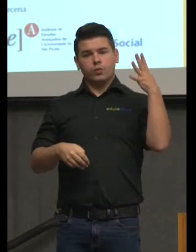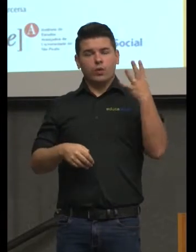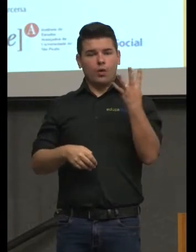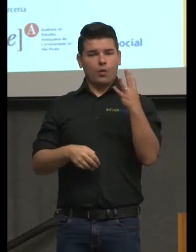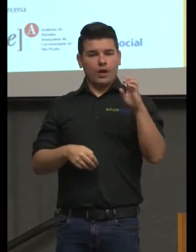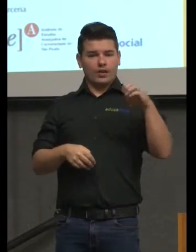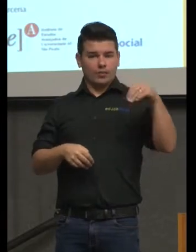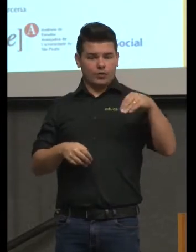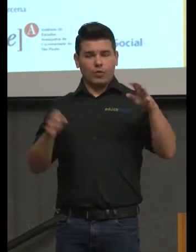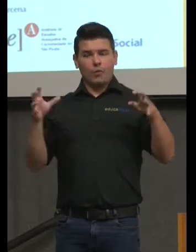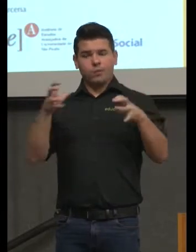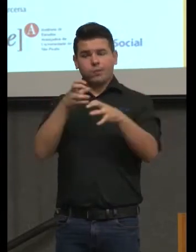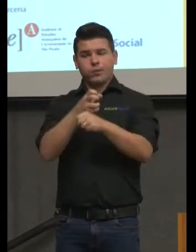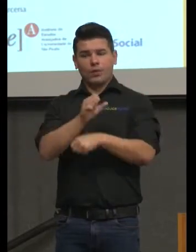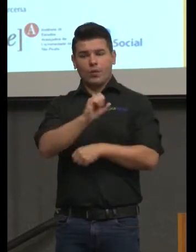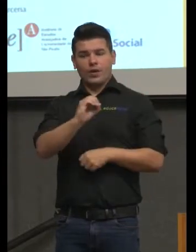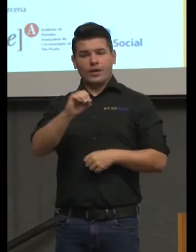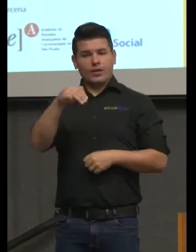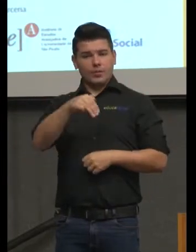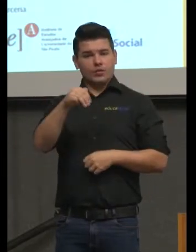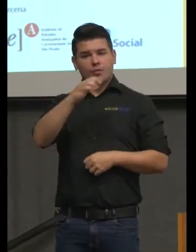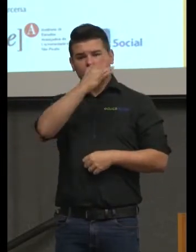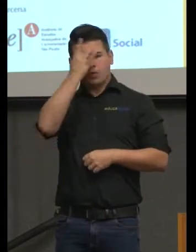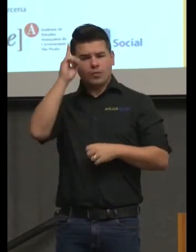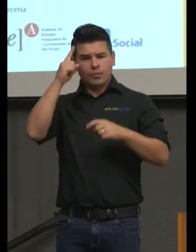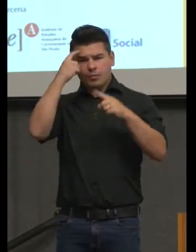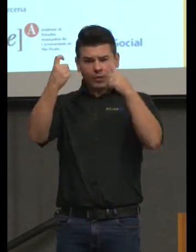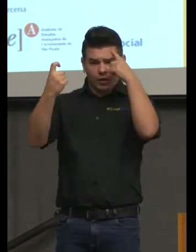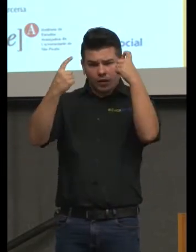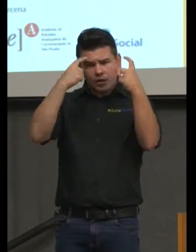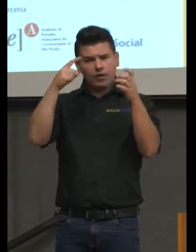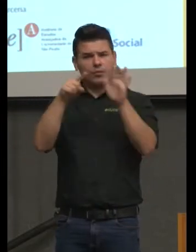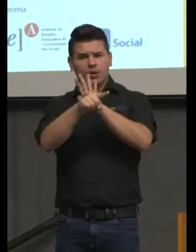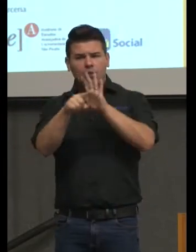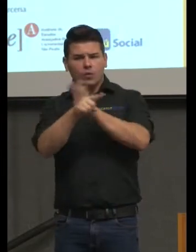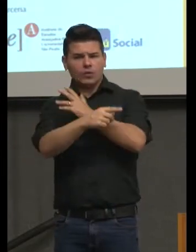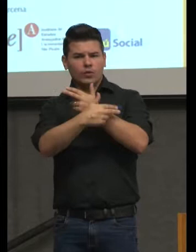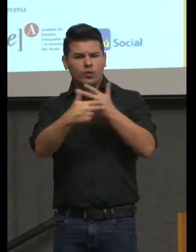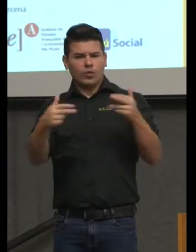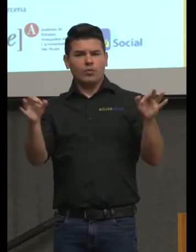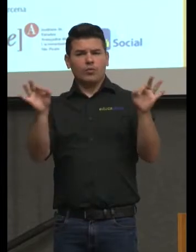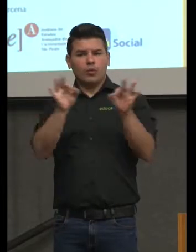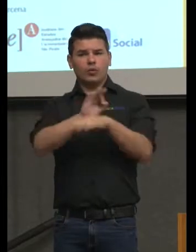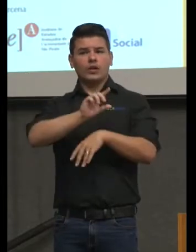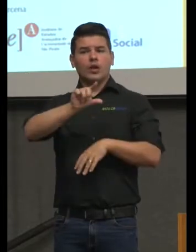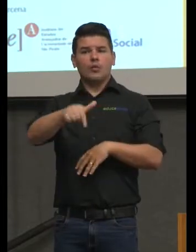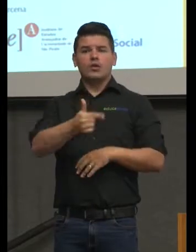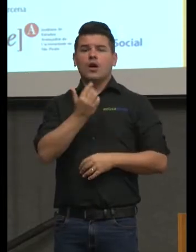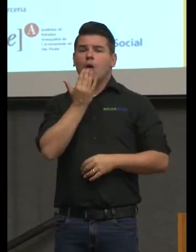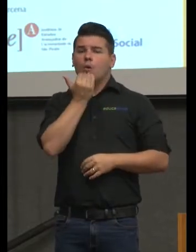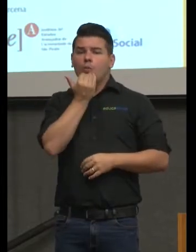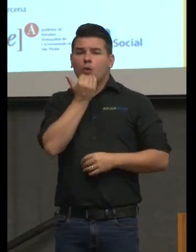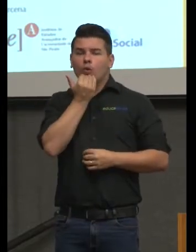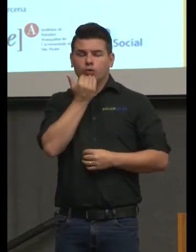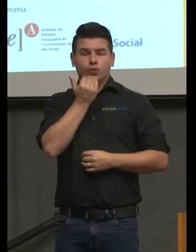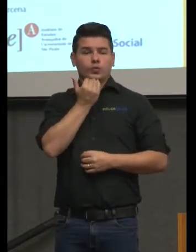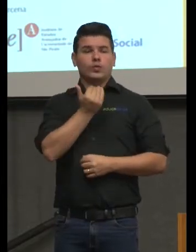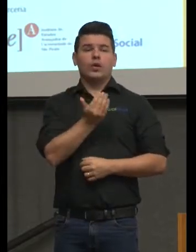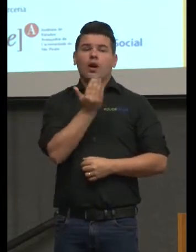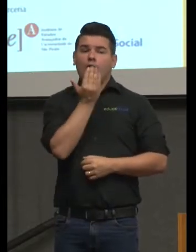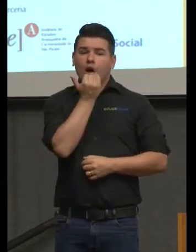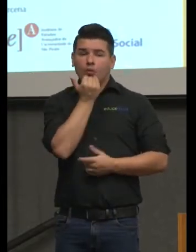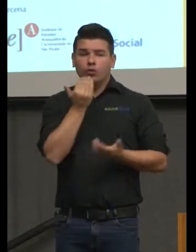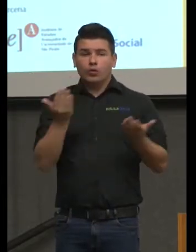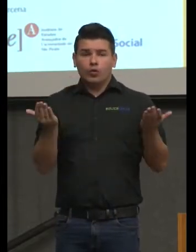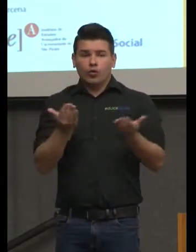questões, perguntas, para isso daí. Aí a gente tem o almoço, o almoço hoje